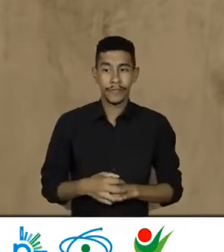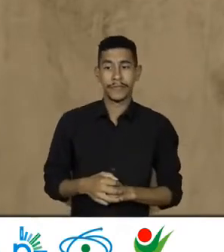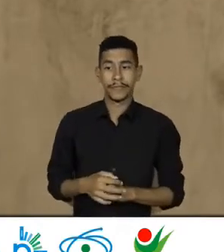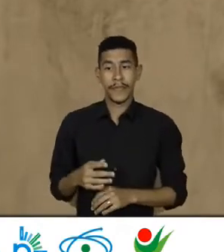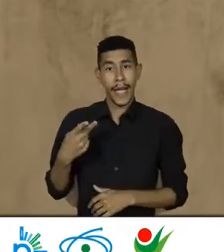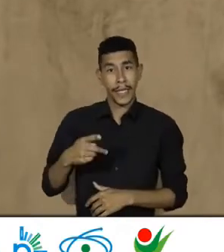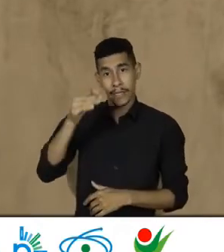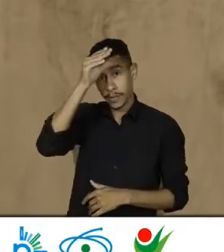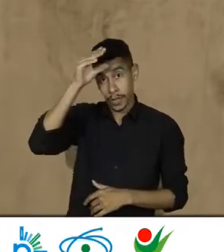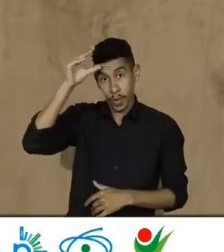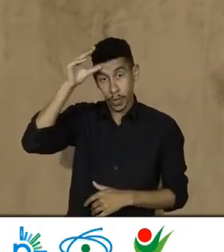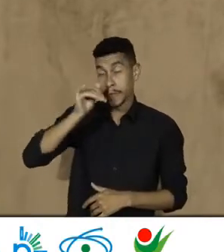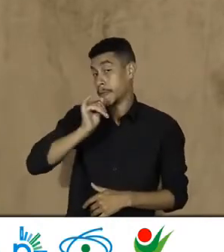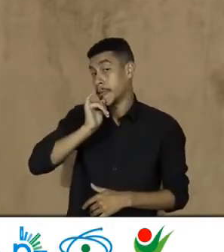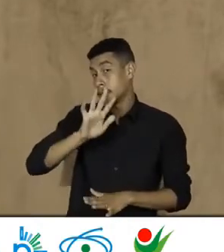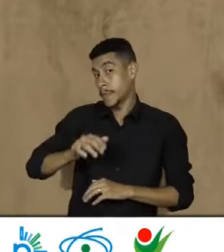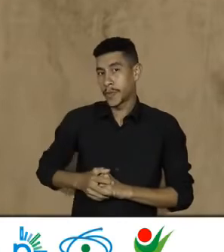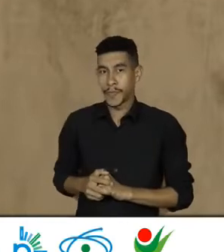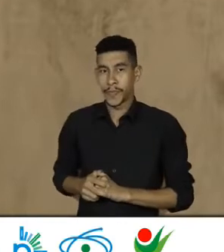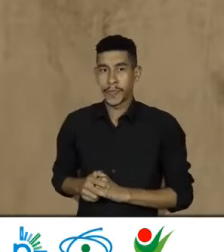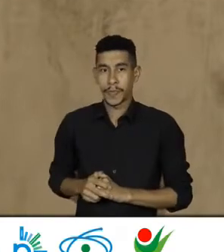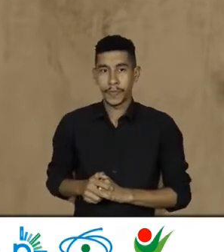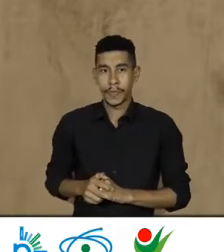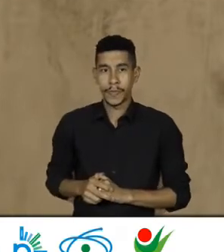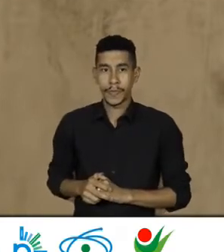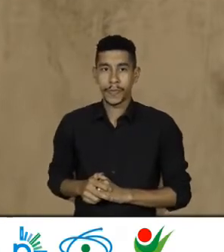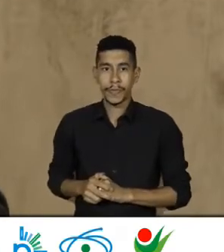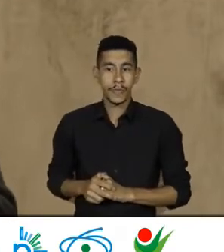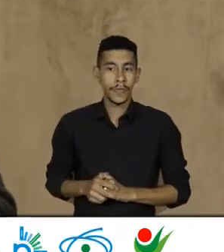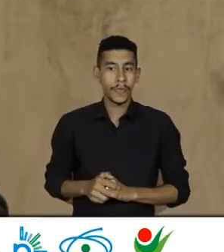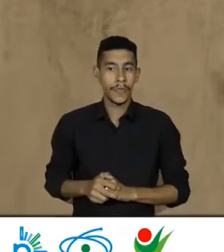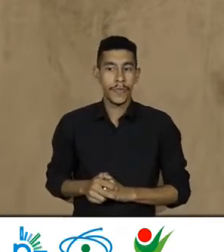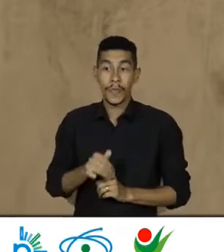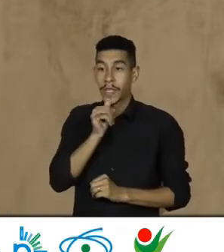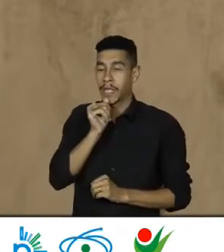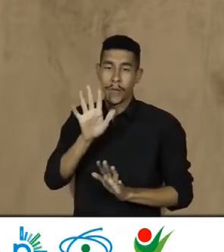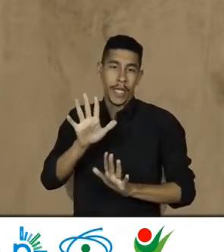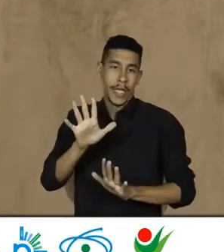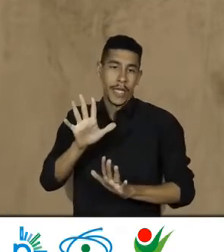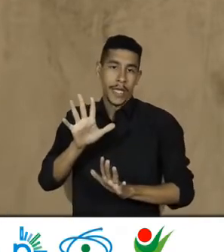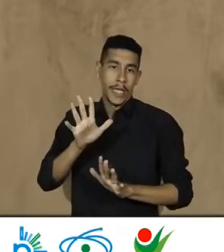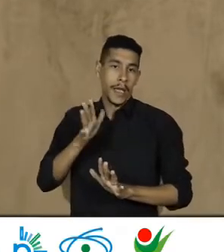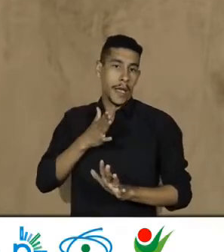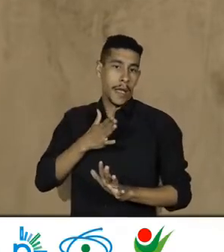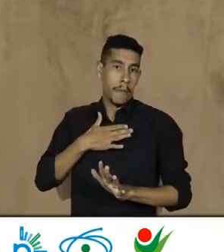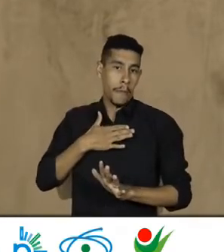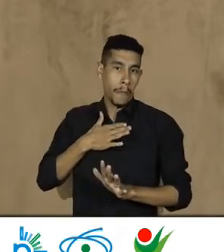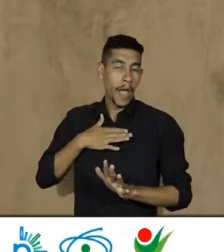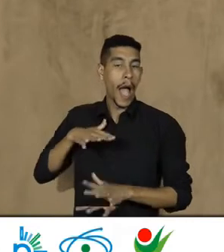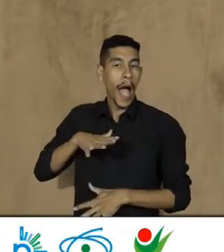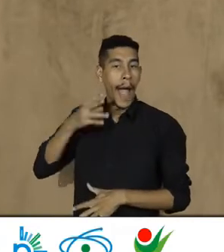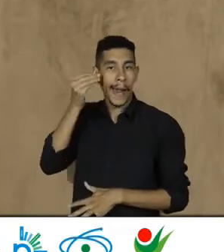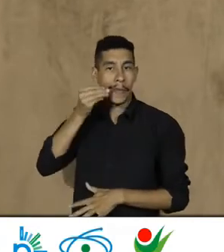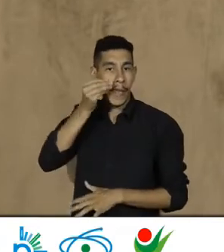Nós aqui em Criciúma Por exemplo Vou falar Num aspecto Que tem a ver Muito também Da minha Um pouco do meu